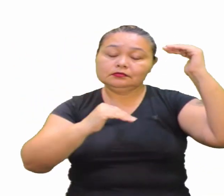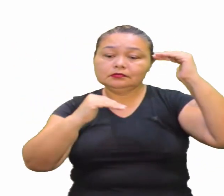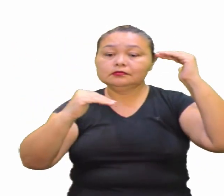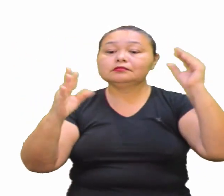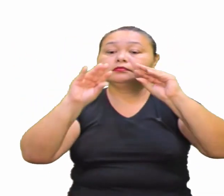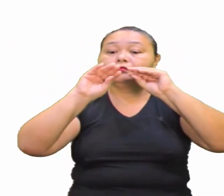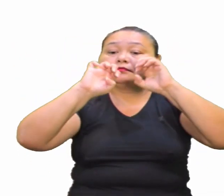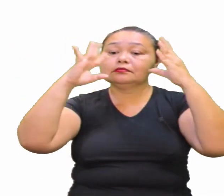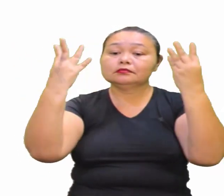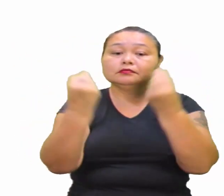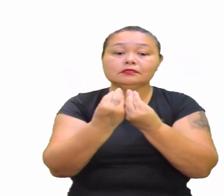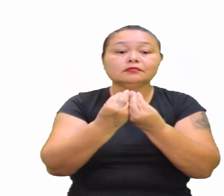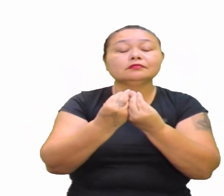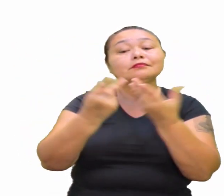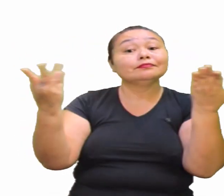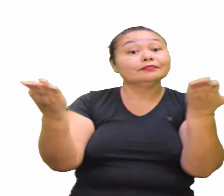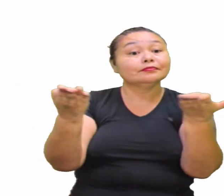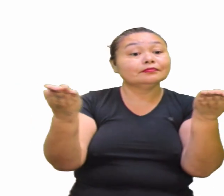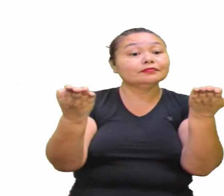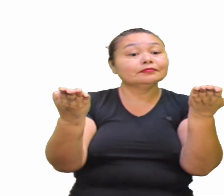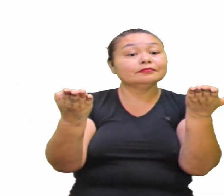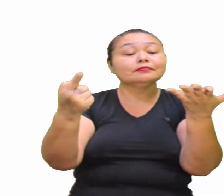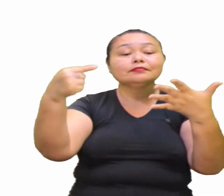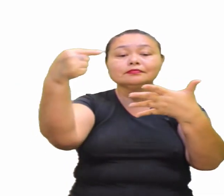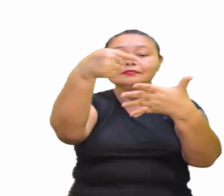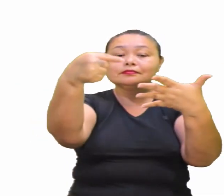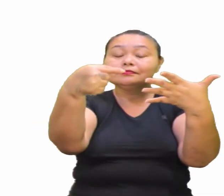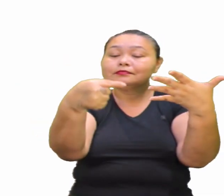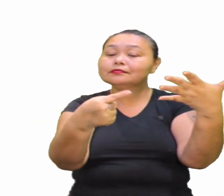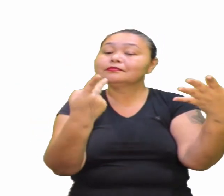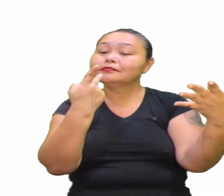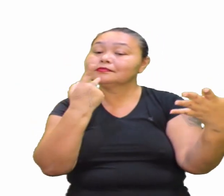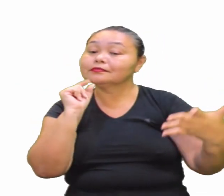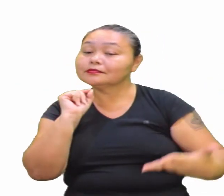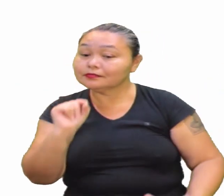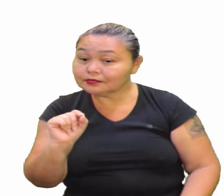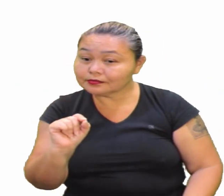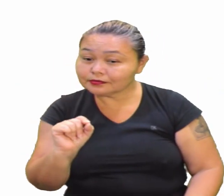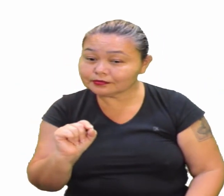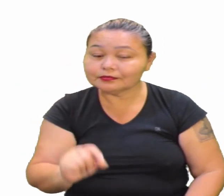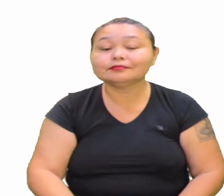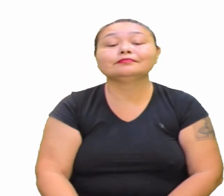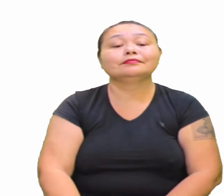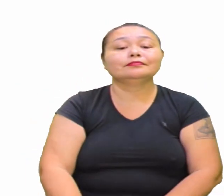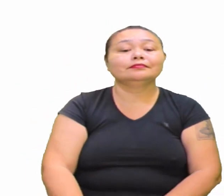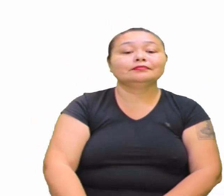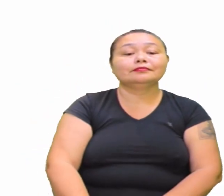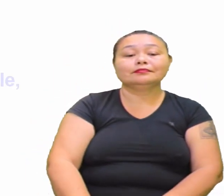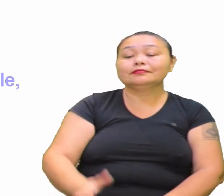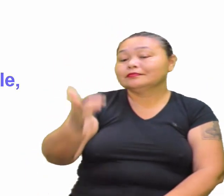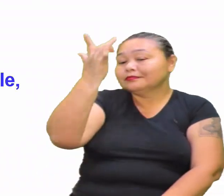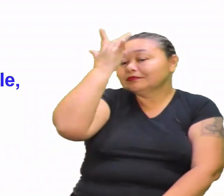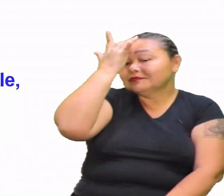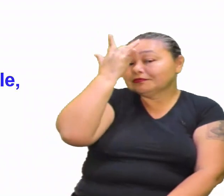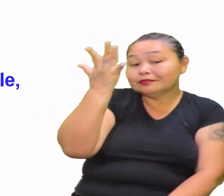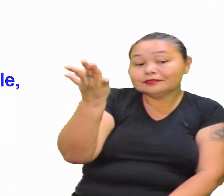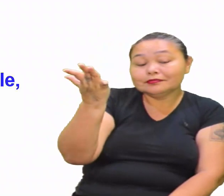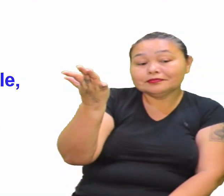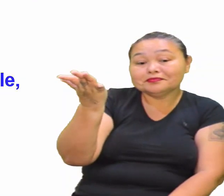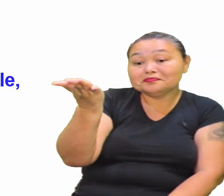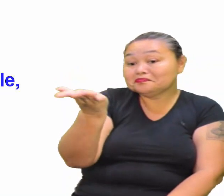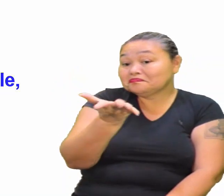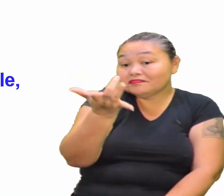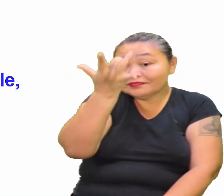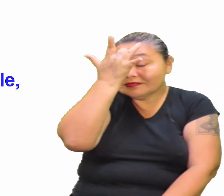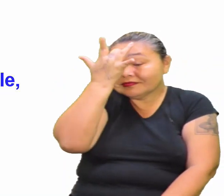desequilíbrio ecológico da atualidade Entre essas ações O que a gente pode citar? Essa aí tá bem fácil tranquila, né? Tá